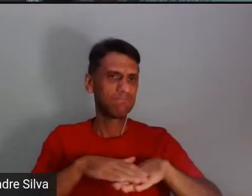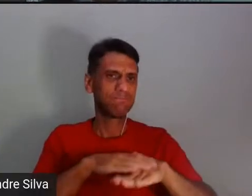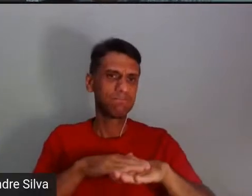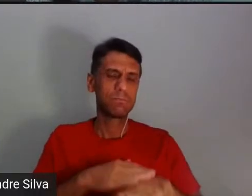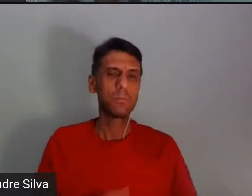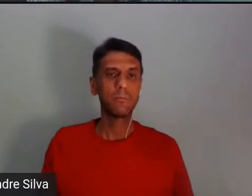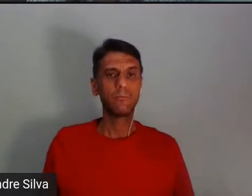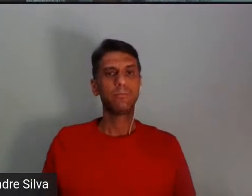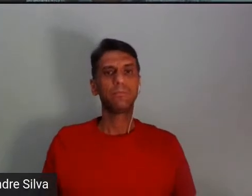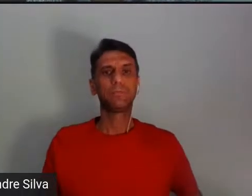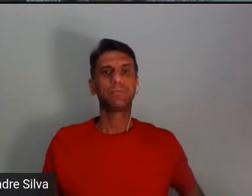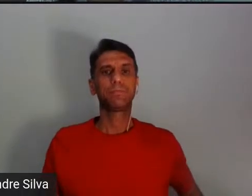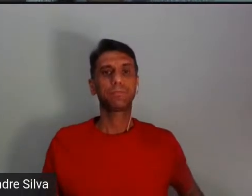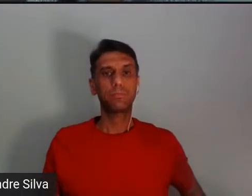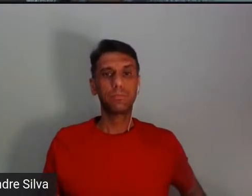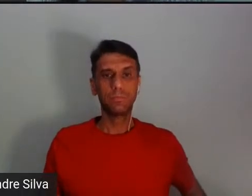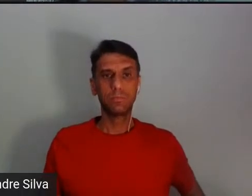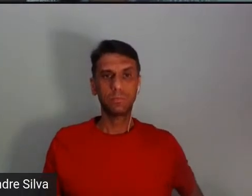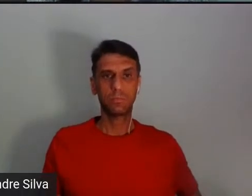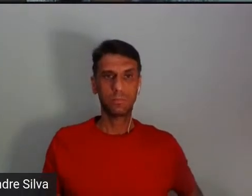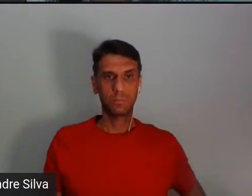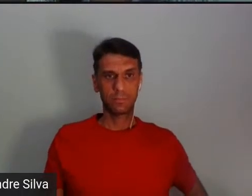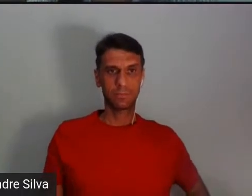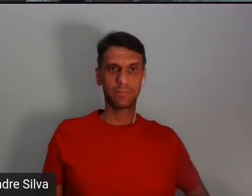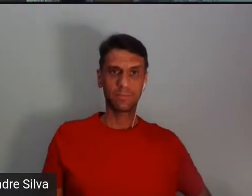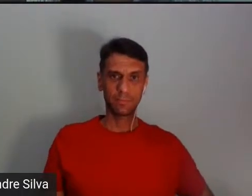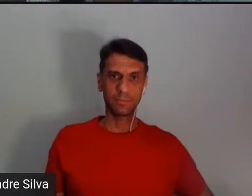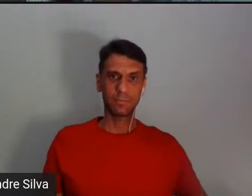De fato, pode falar.